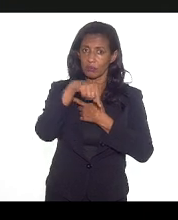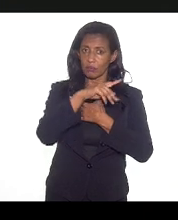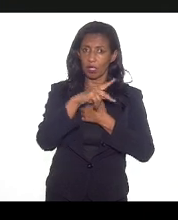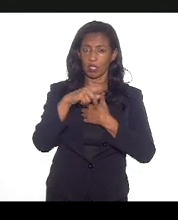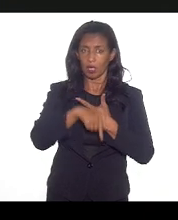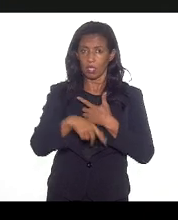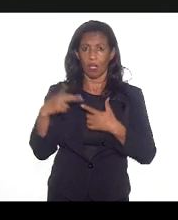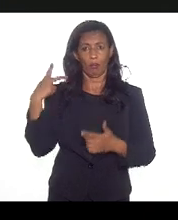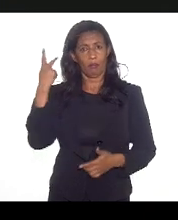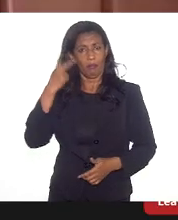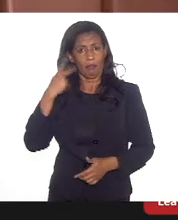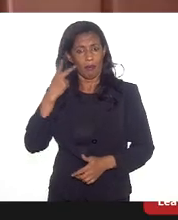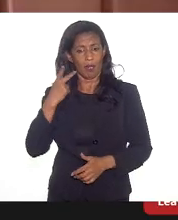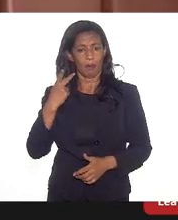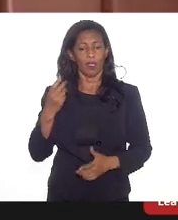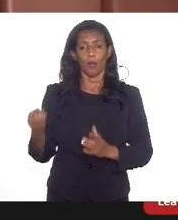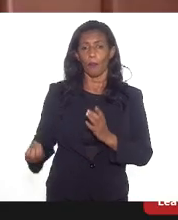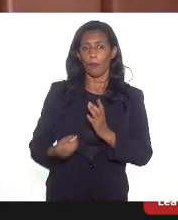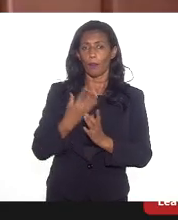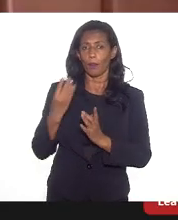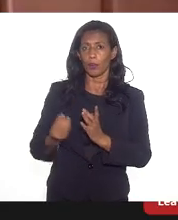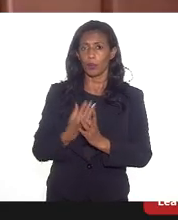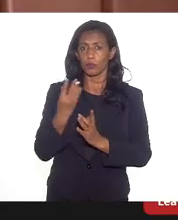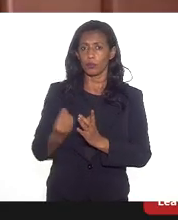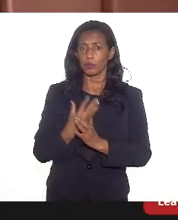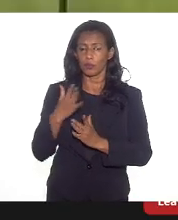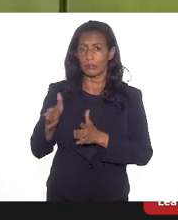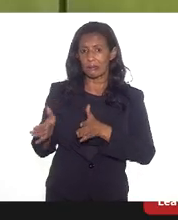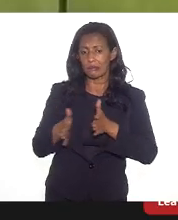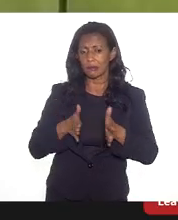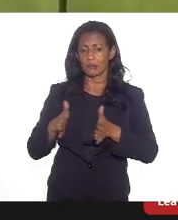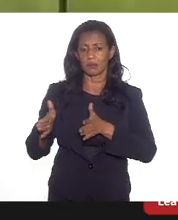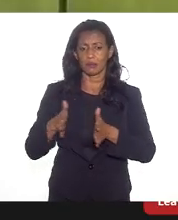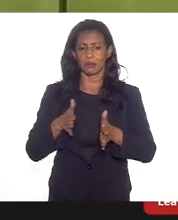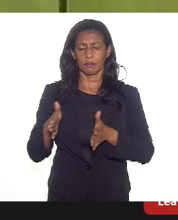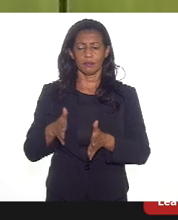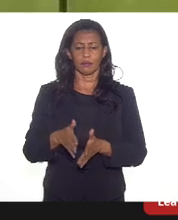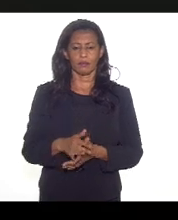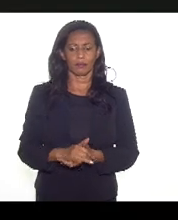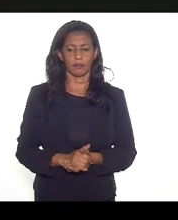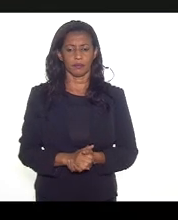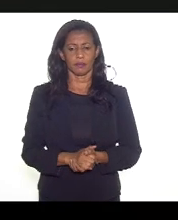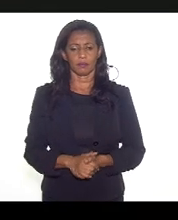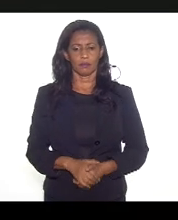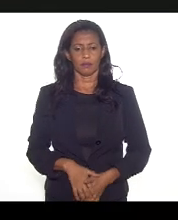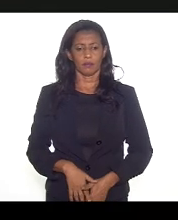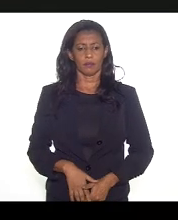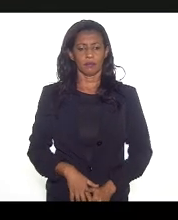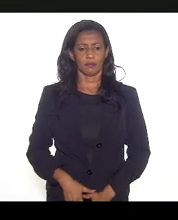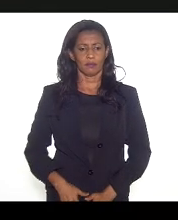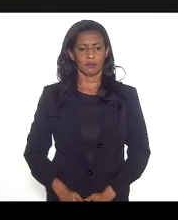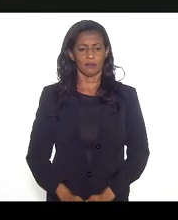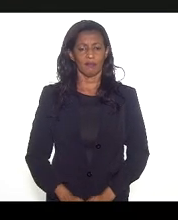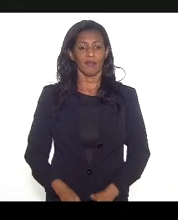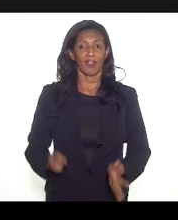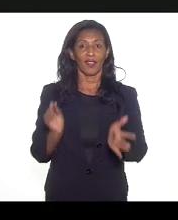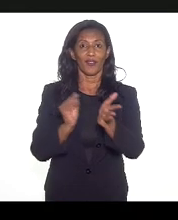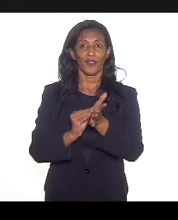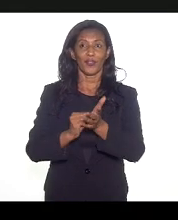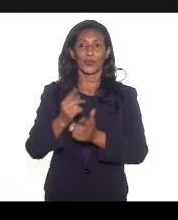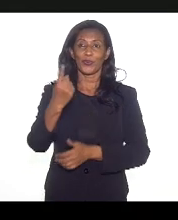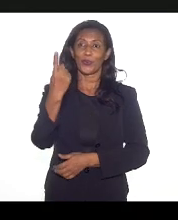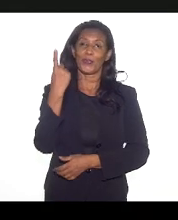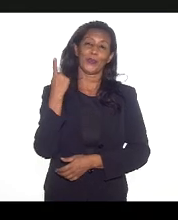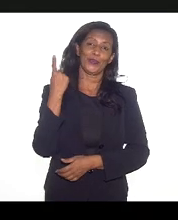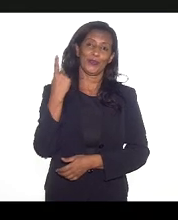a possibilidade de produzir mecanismos... Desculpe, eu não respondi uma pergunta que foi da senhora. É a